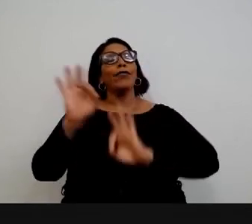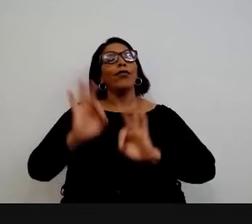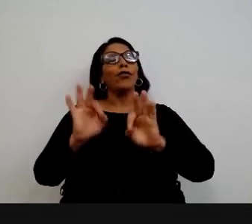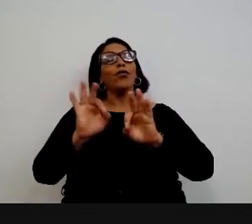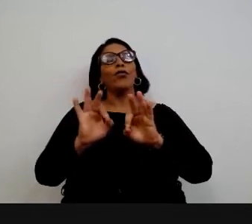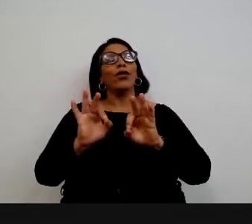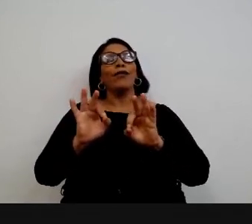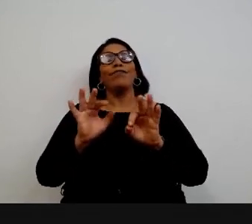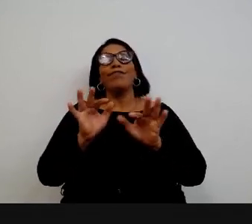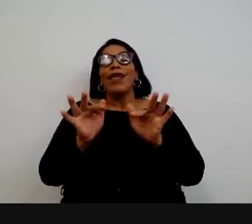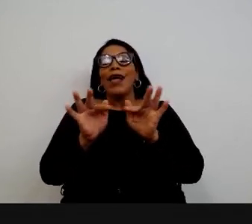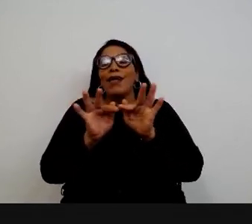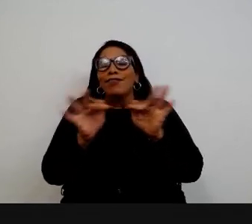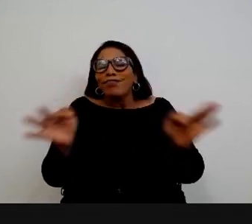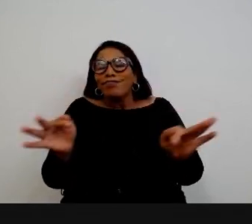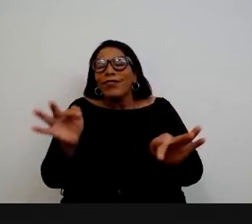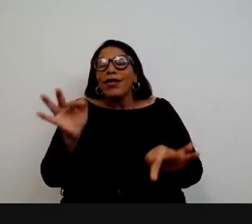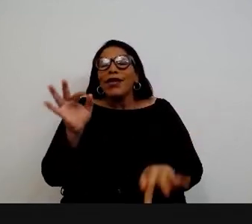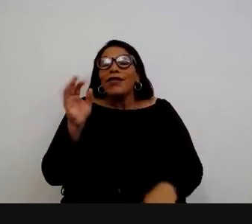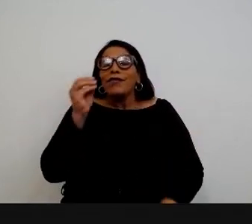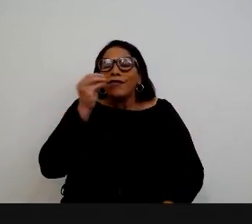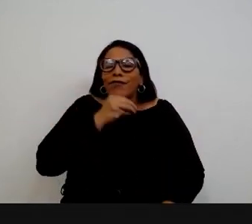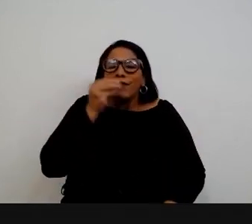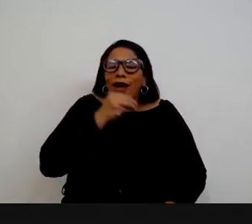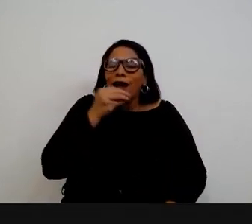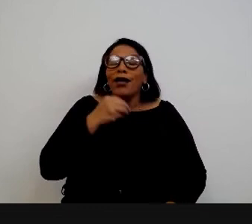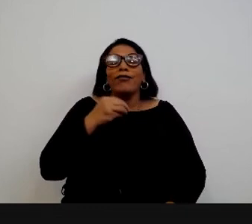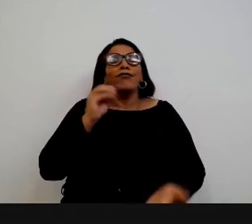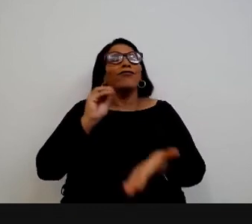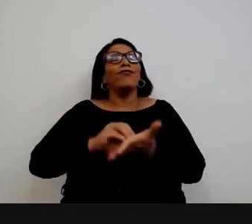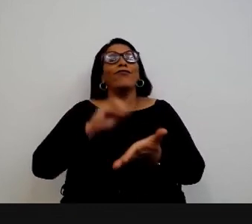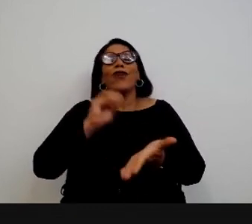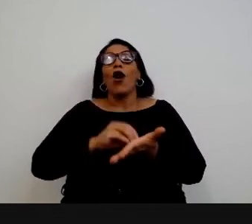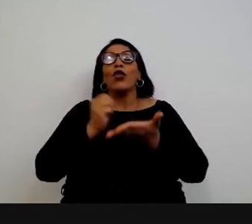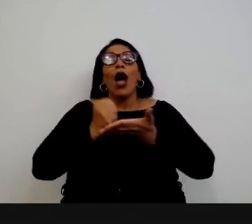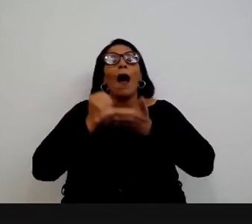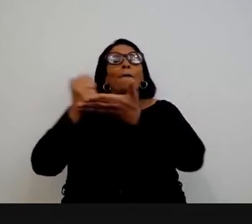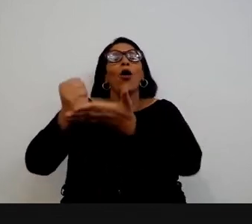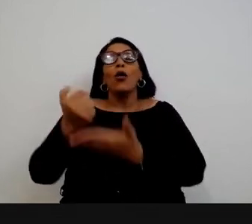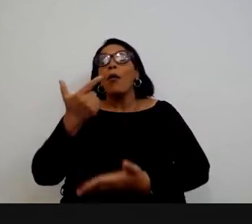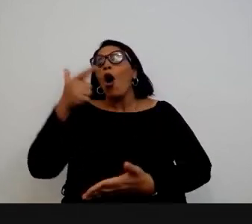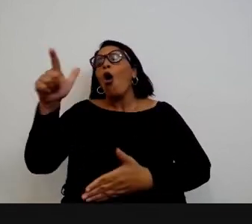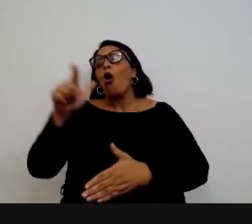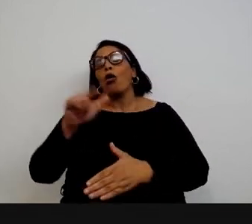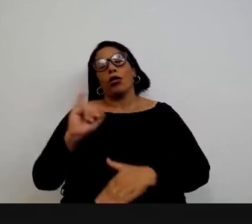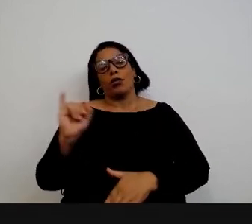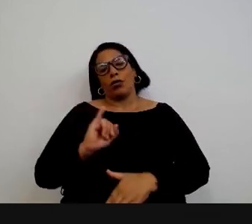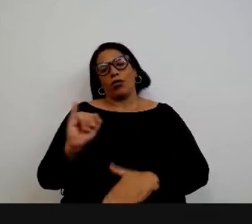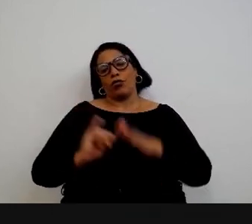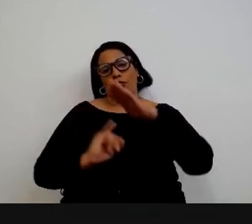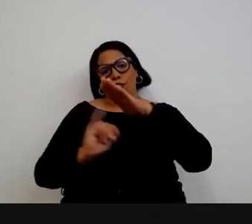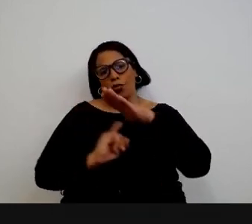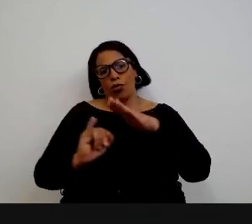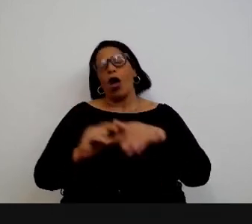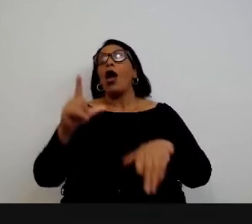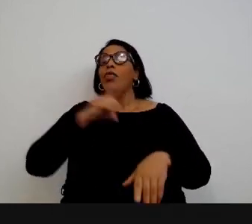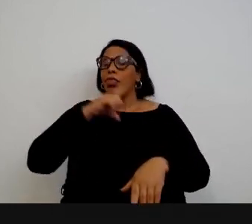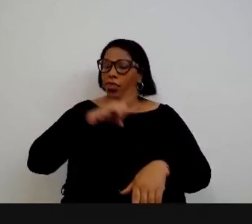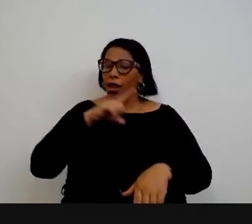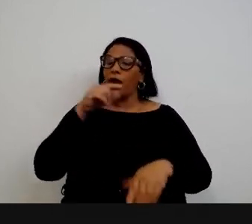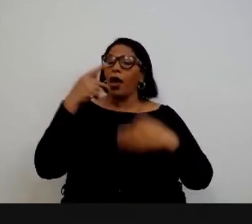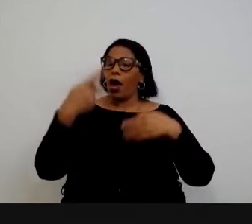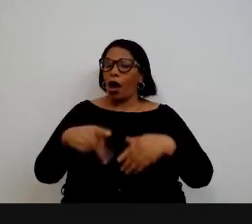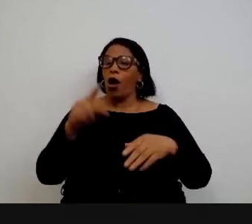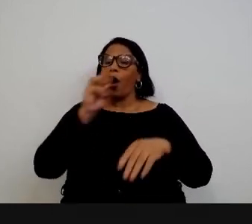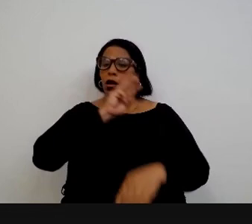geral não temos condições de dar apoio a muitos dos órgãos que nos procuram atualmente temos um projeto prioritário de desenvolvimento de uma plataforma de